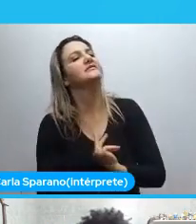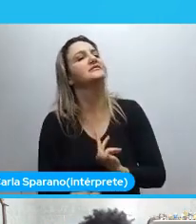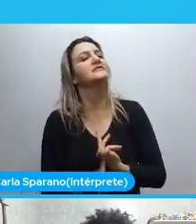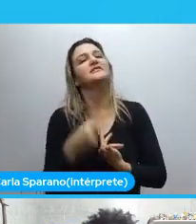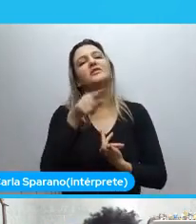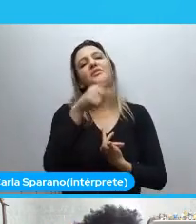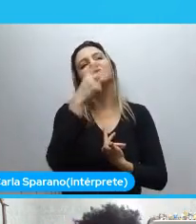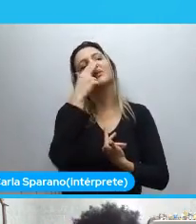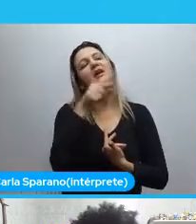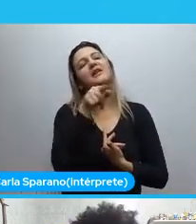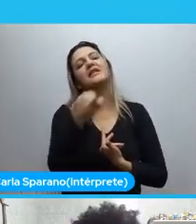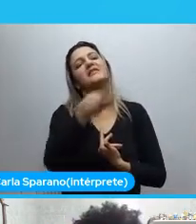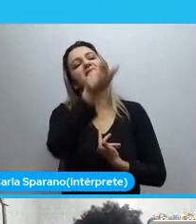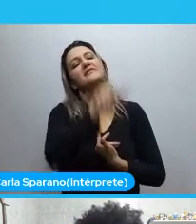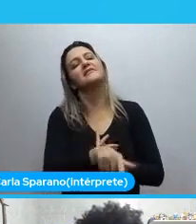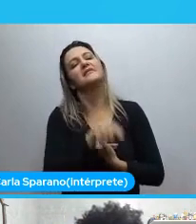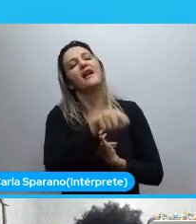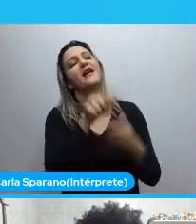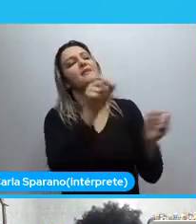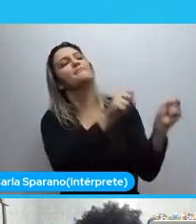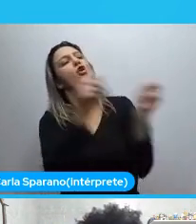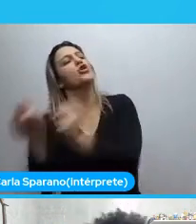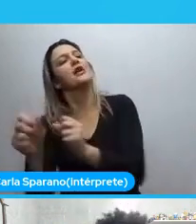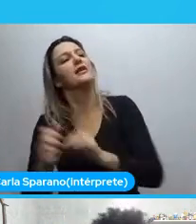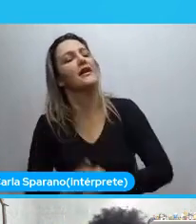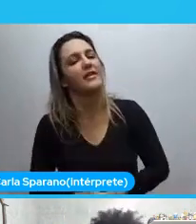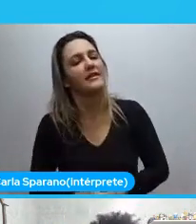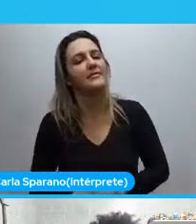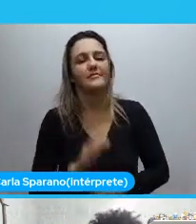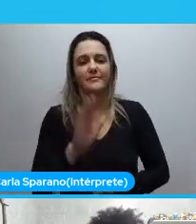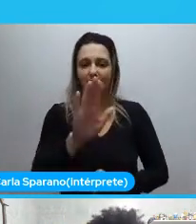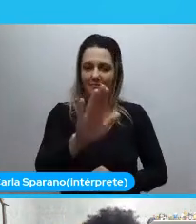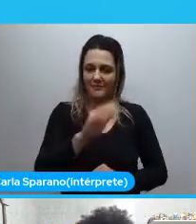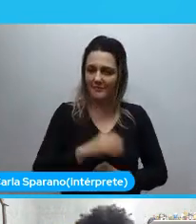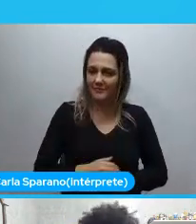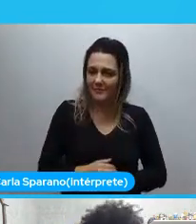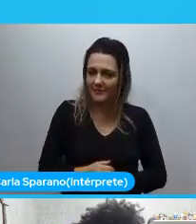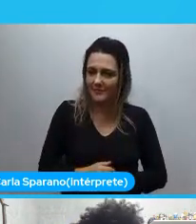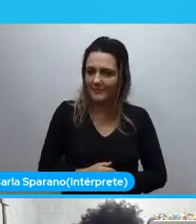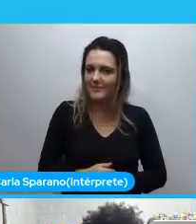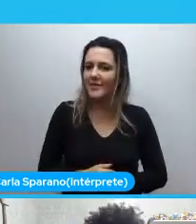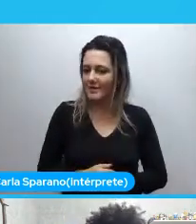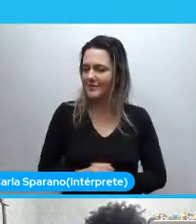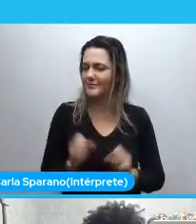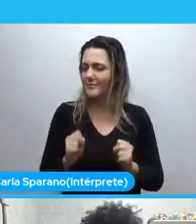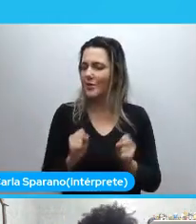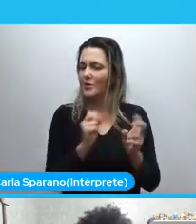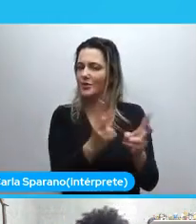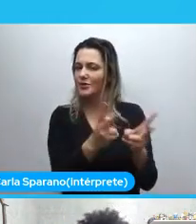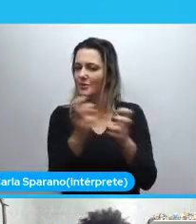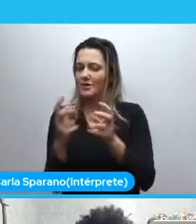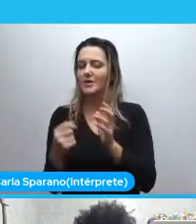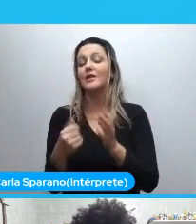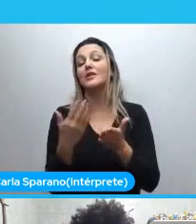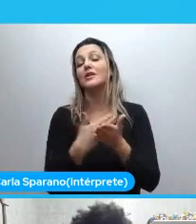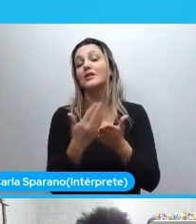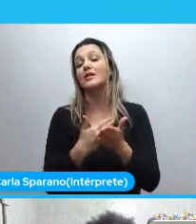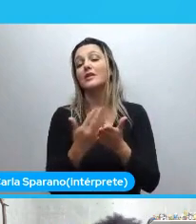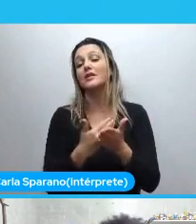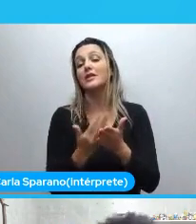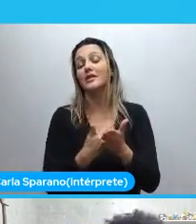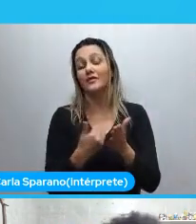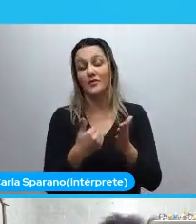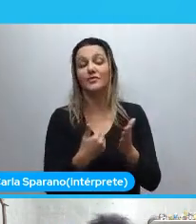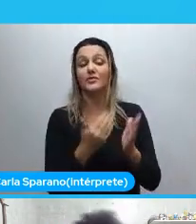totalmente empoderada. Mas. A raiz. E aí. Você pode ver isso. No livro da coleção feminismo flora.